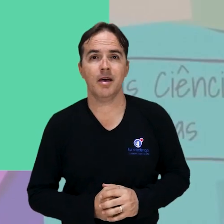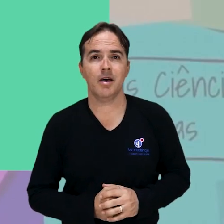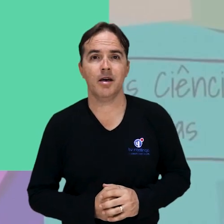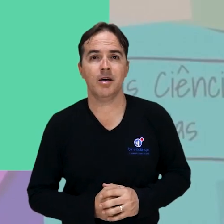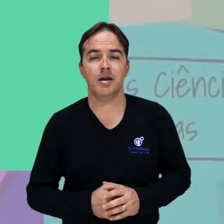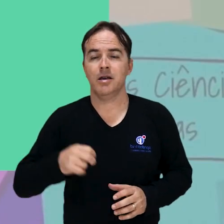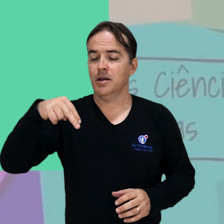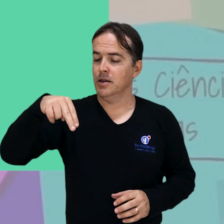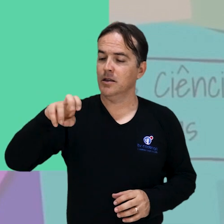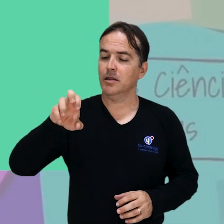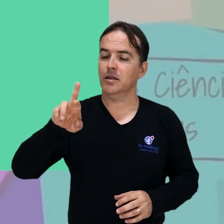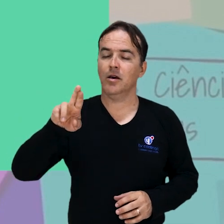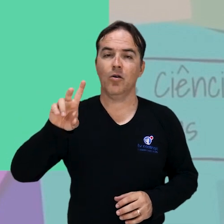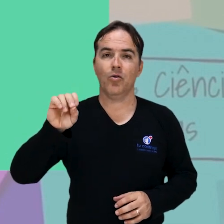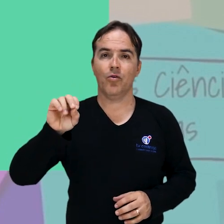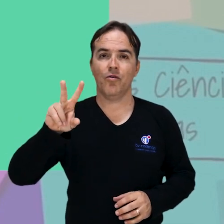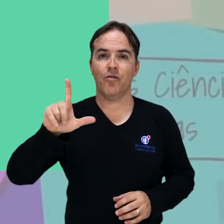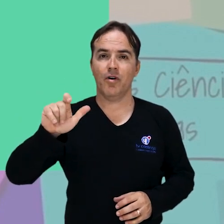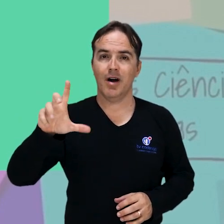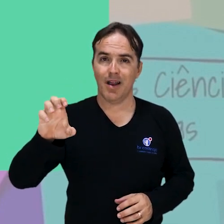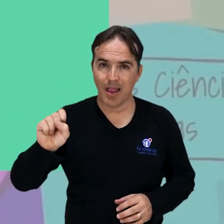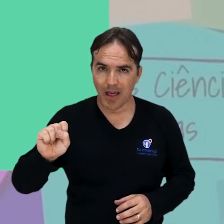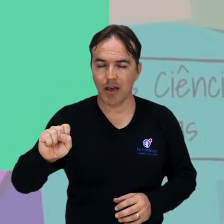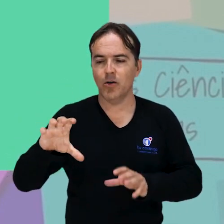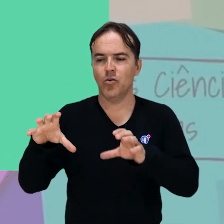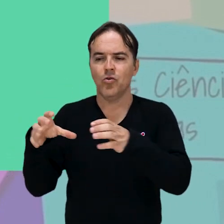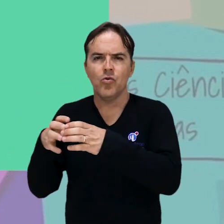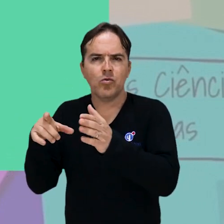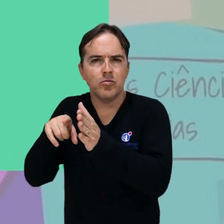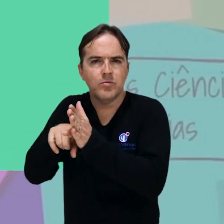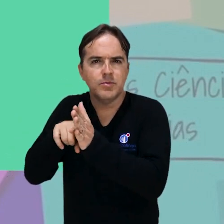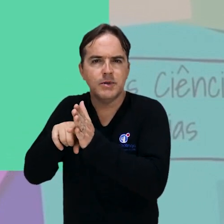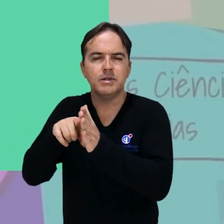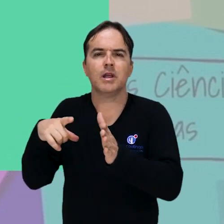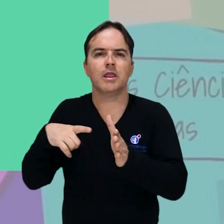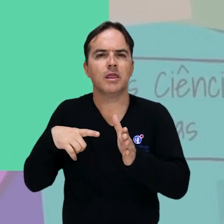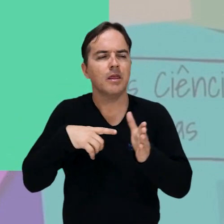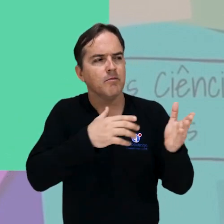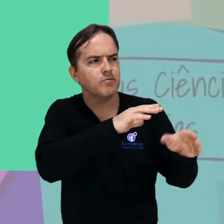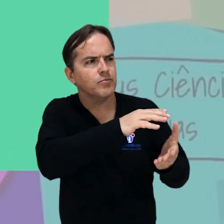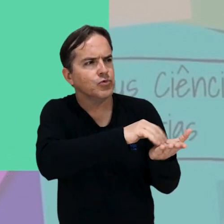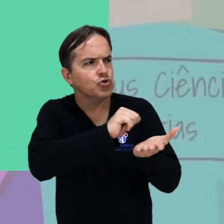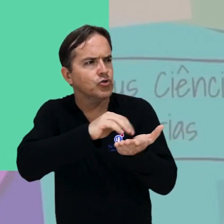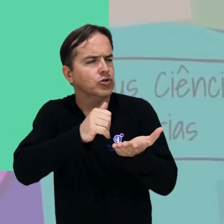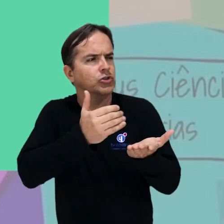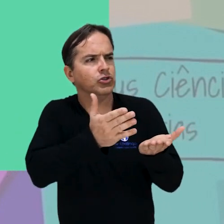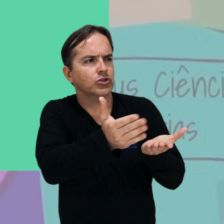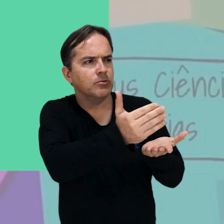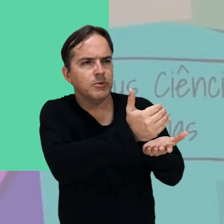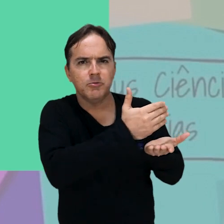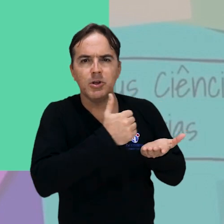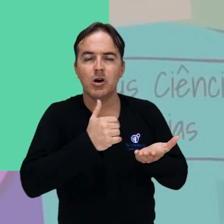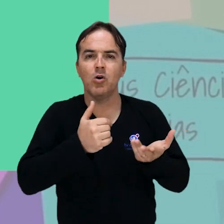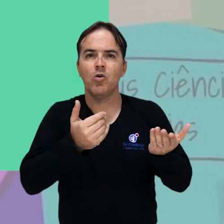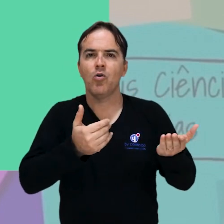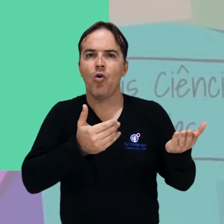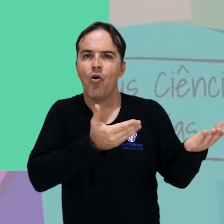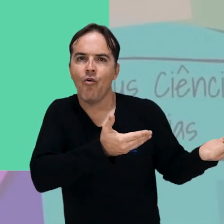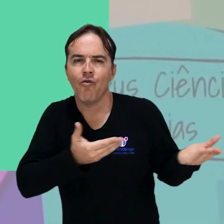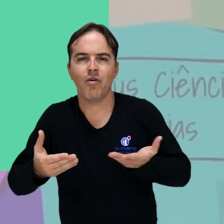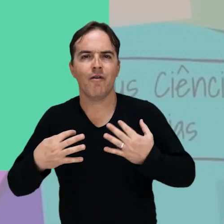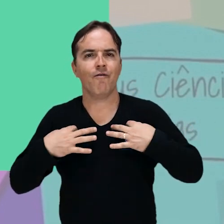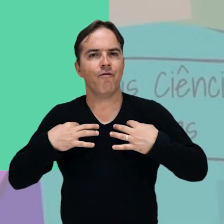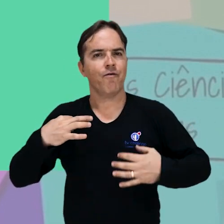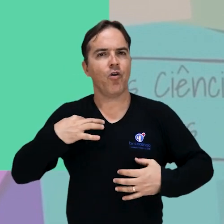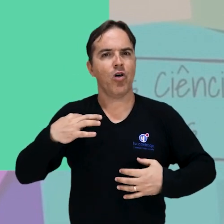Neurovale, grupo de pesquisa da Univasf, está em busca de voluntários nas cidades de Petrolina, em Pernambuco,